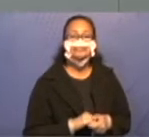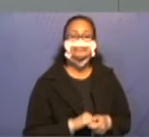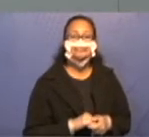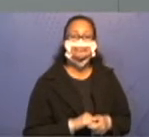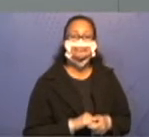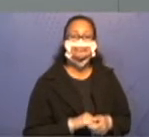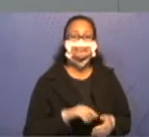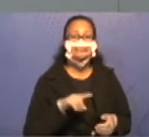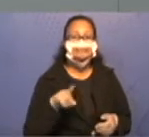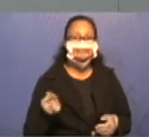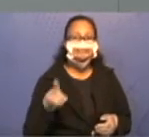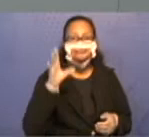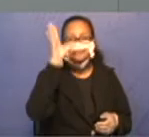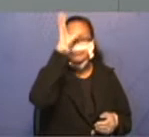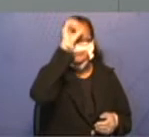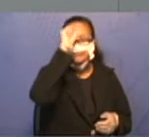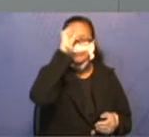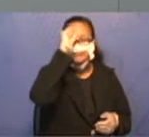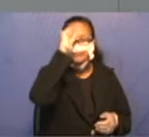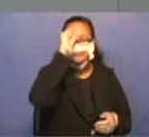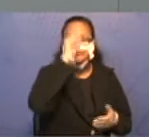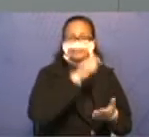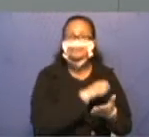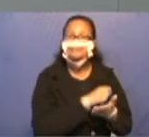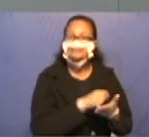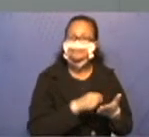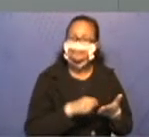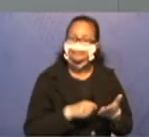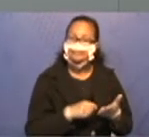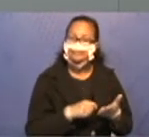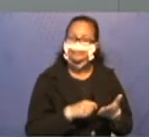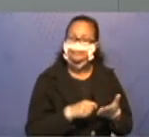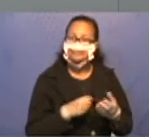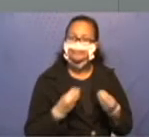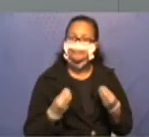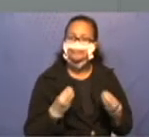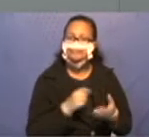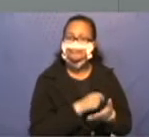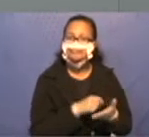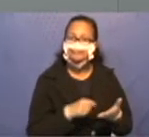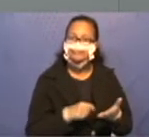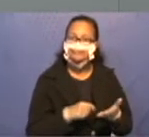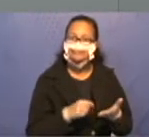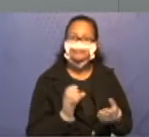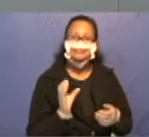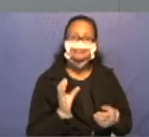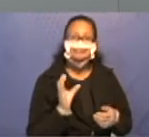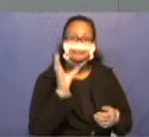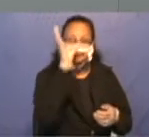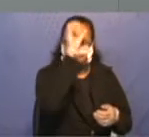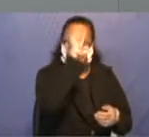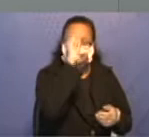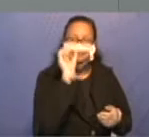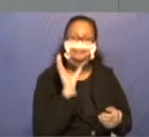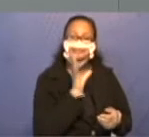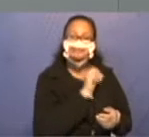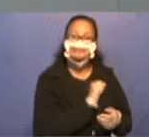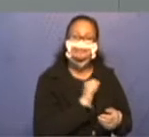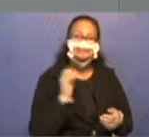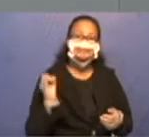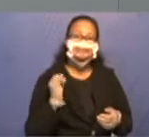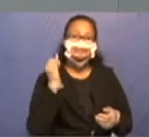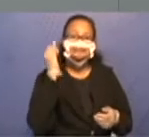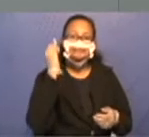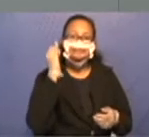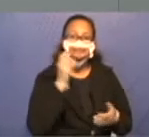Ah, vocês aprenderam sobre ortografia, não é mesmo? Para aprender rápido, é importante que